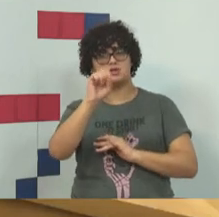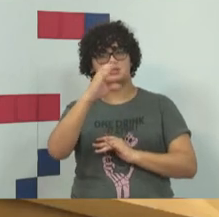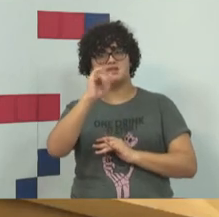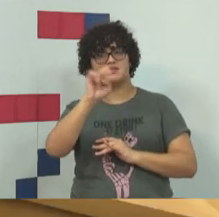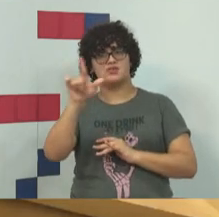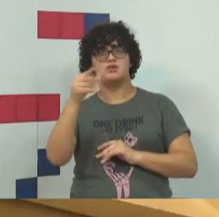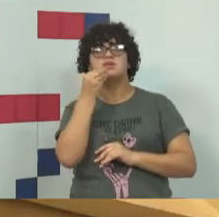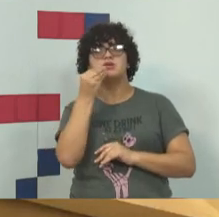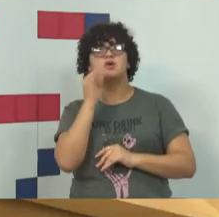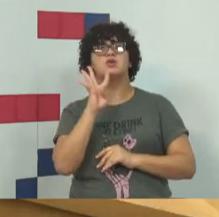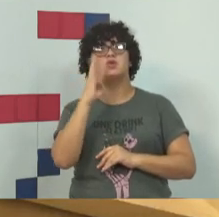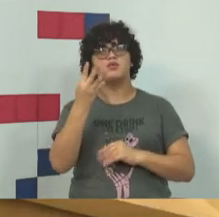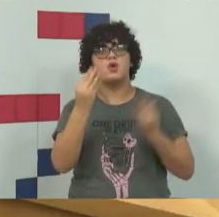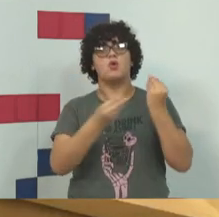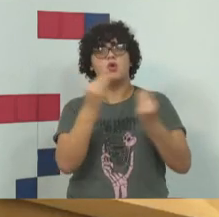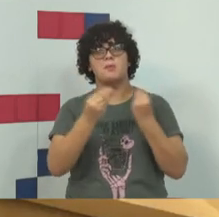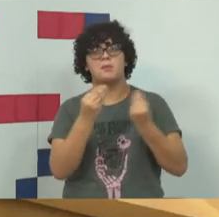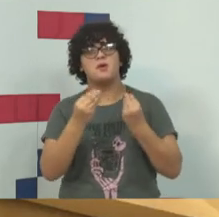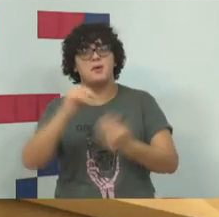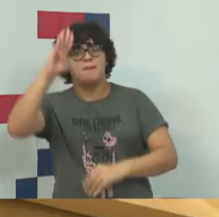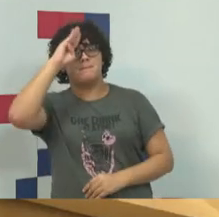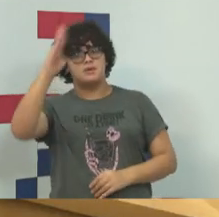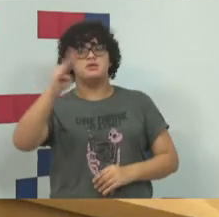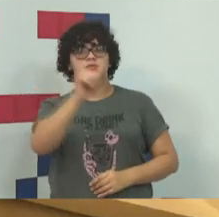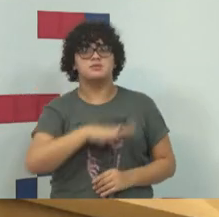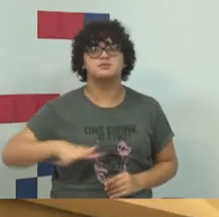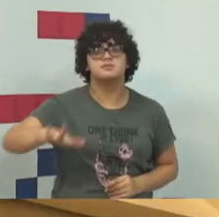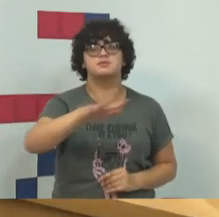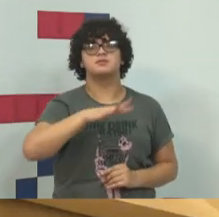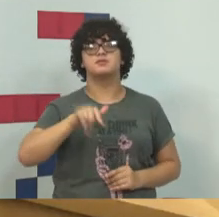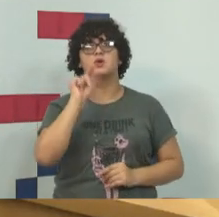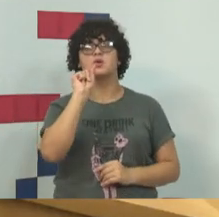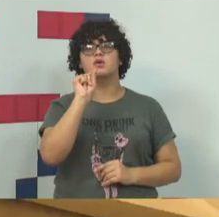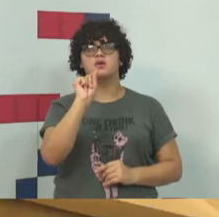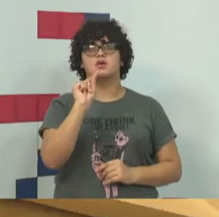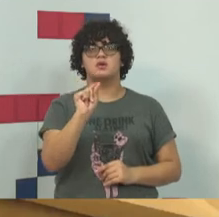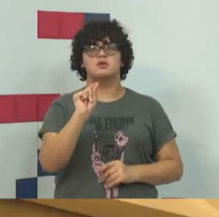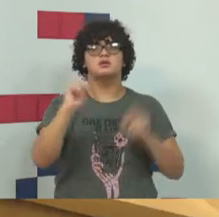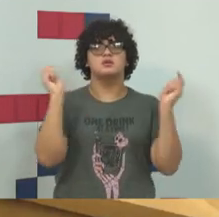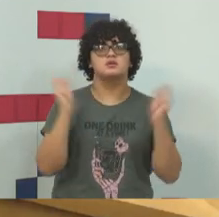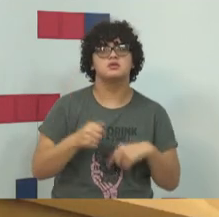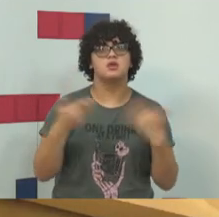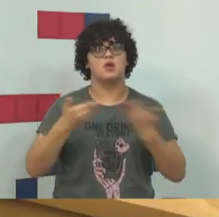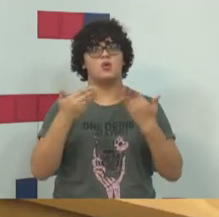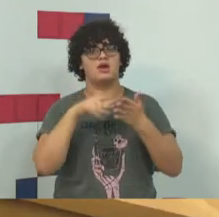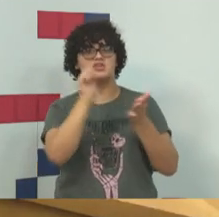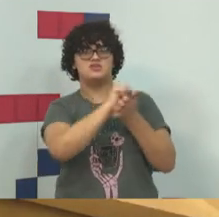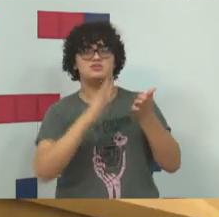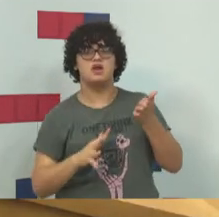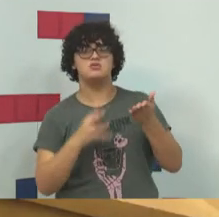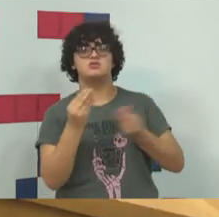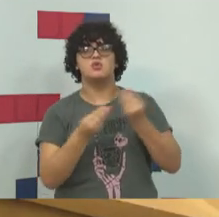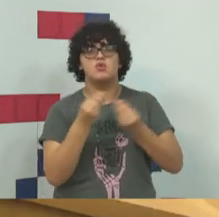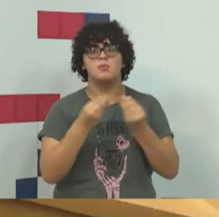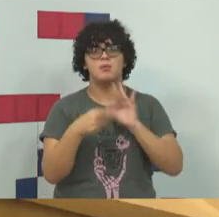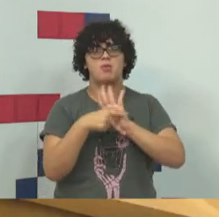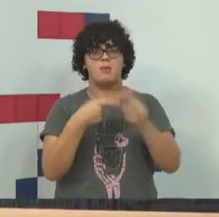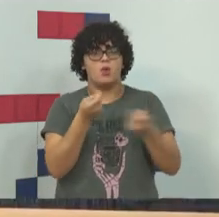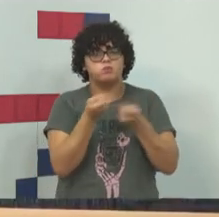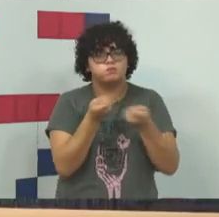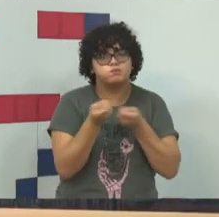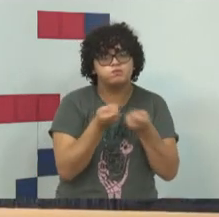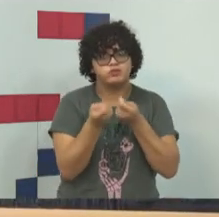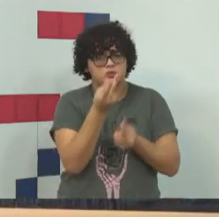dizendo que, em princípio bem geral, que quem exerce atividade econômica,